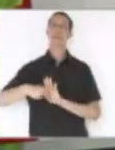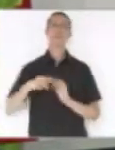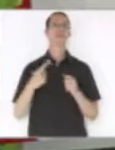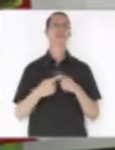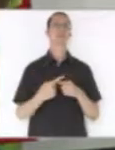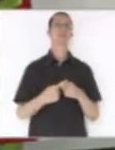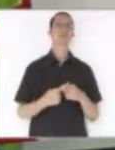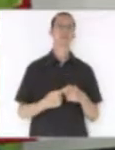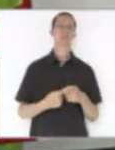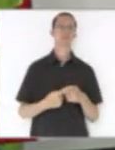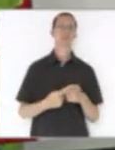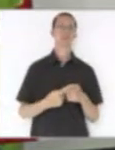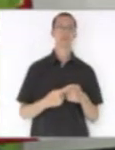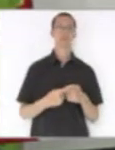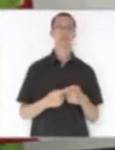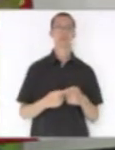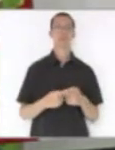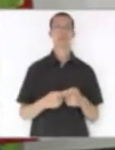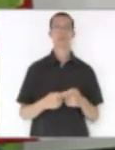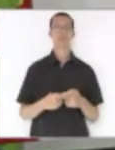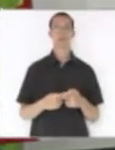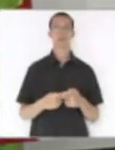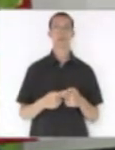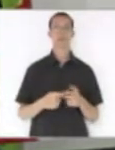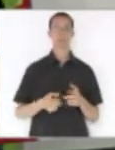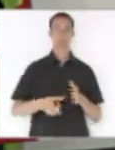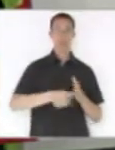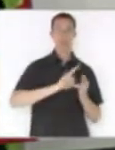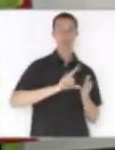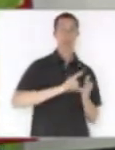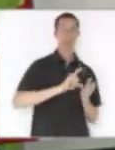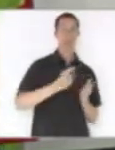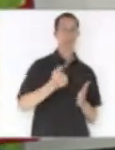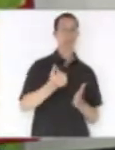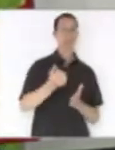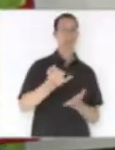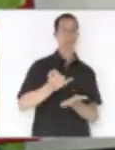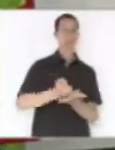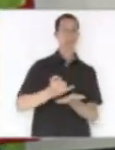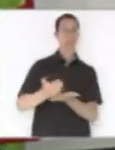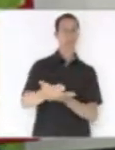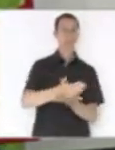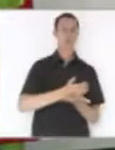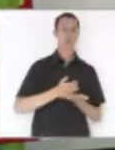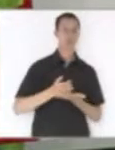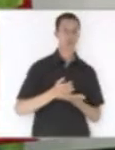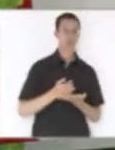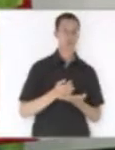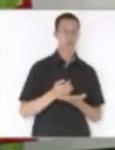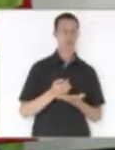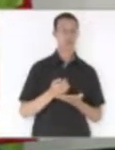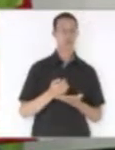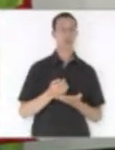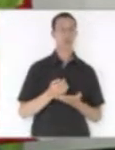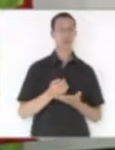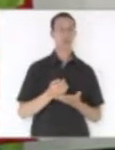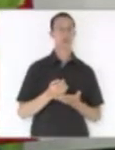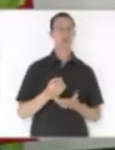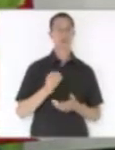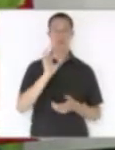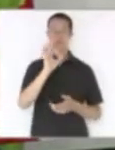antecipar recursos. O o governo faz? Diminui a alíquota de contribuição